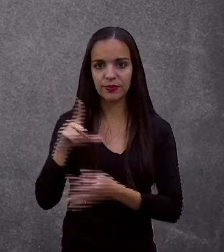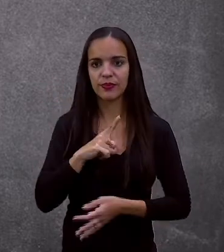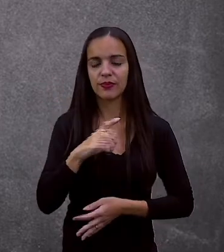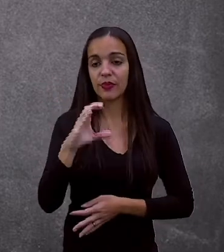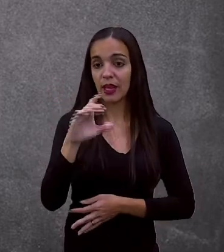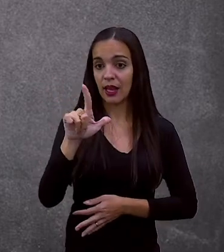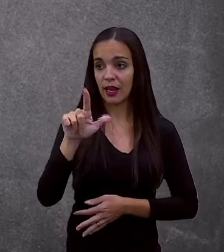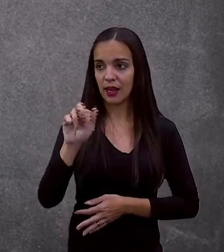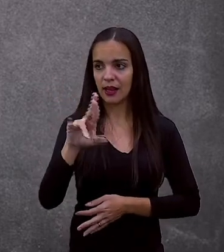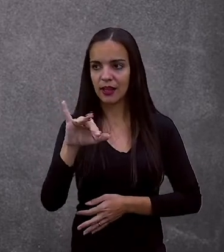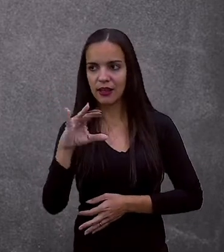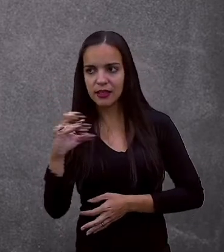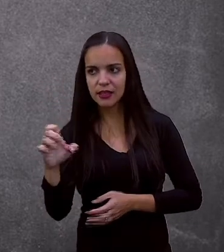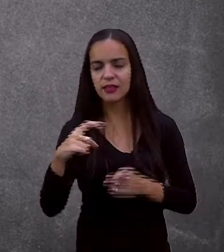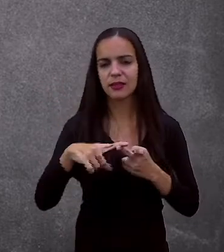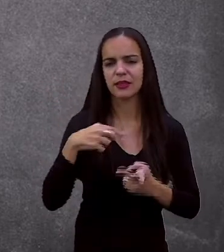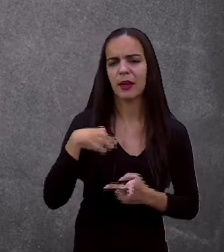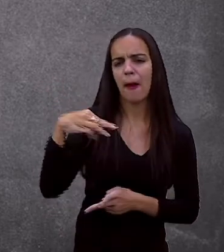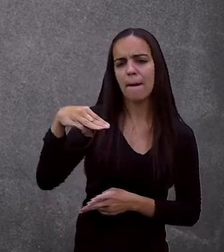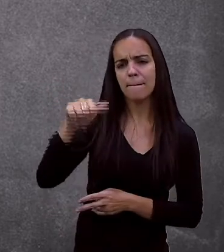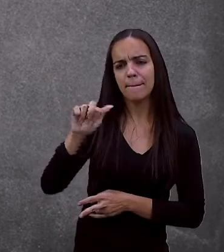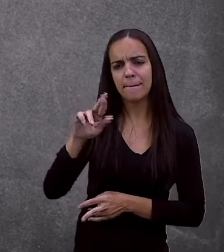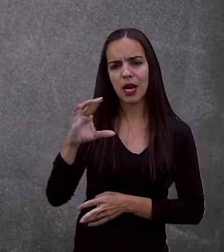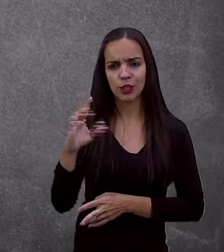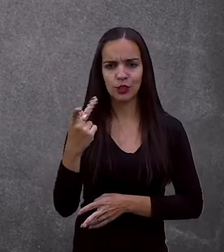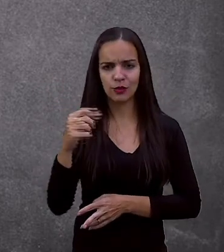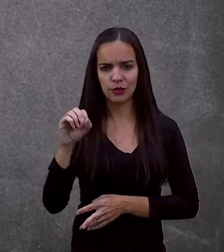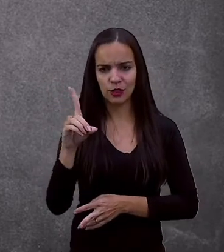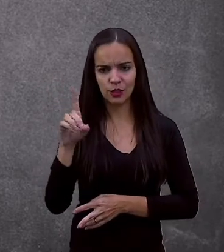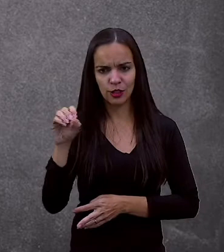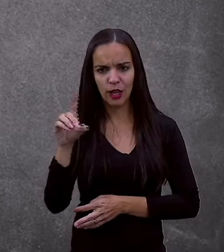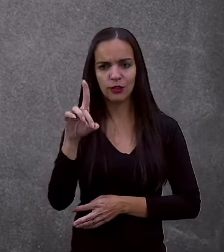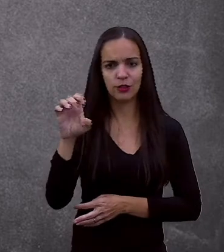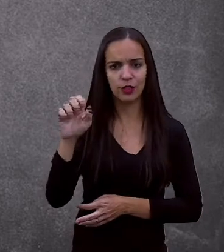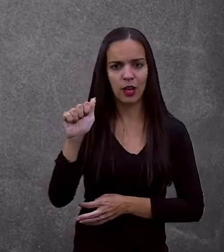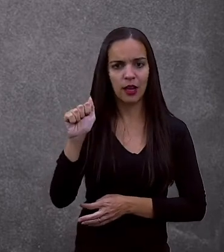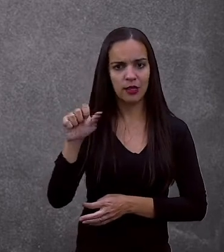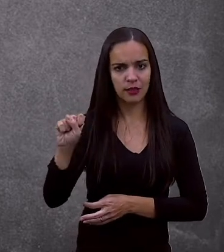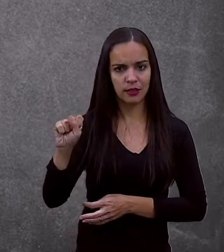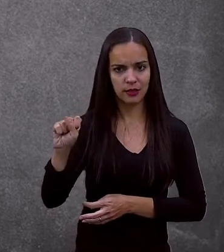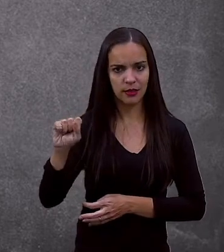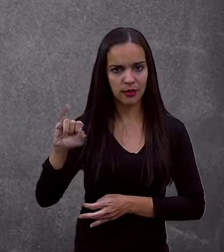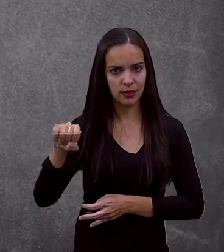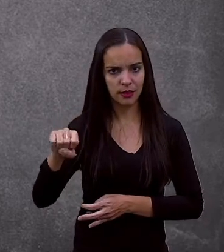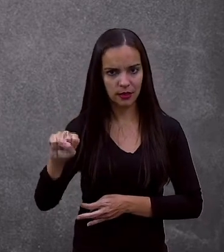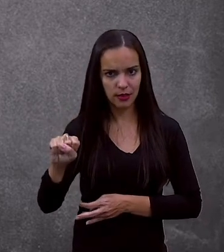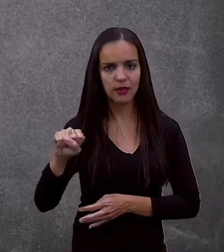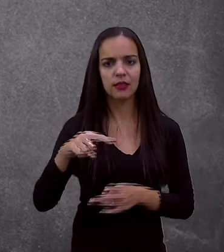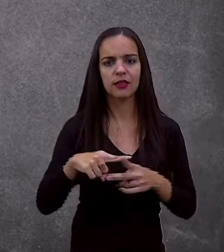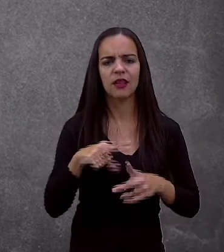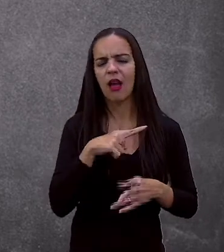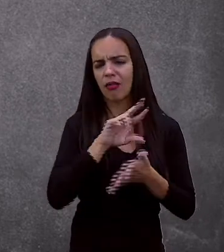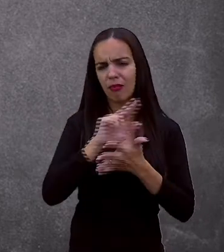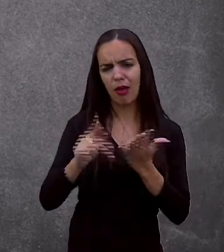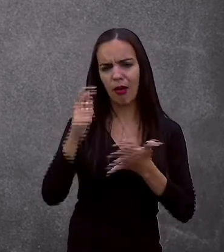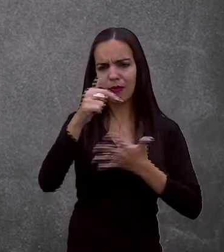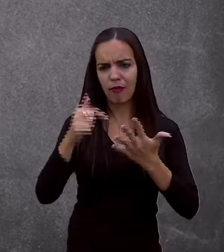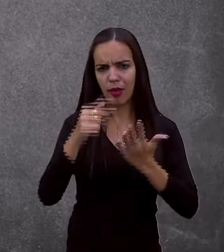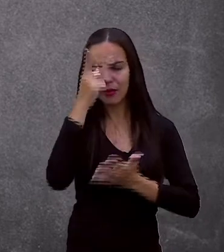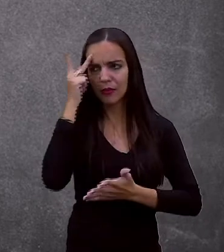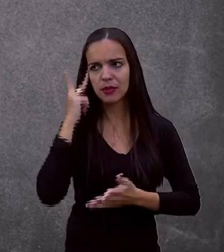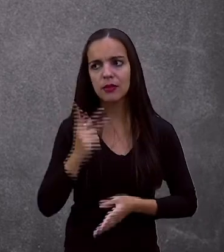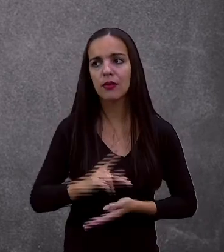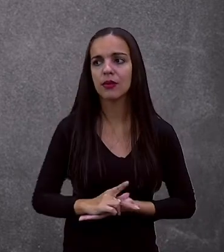Lispector, o Machado de Assis, o Guimarães Rosa, dentre outros. Mas eu trouxe esses pelo fato de